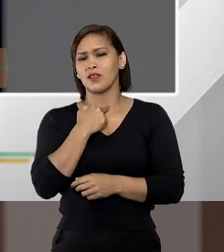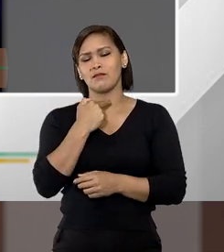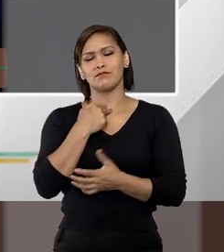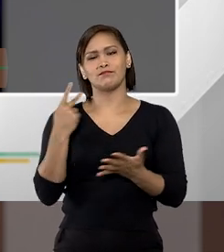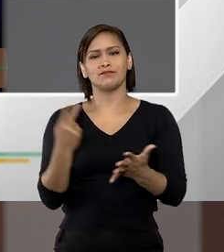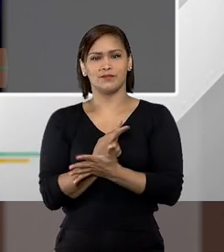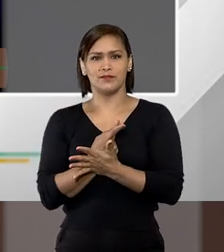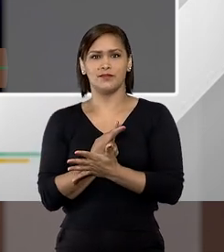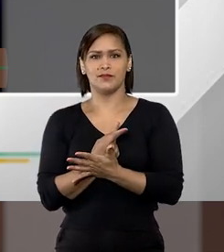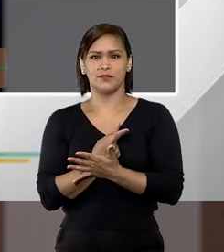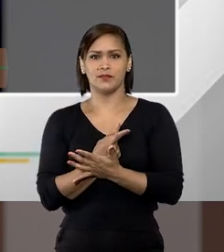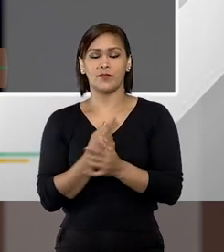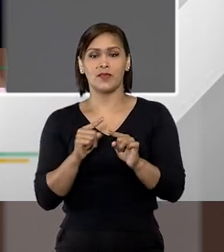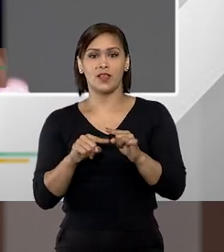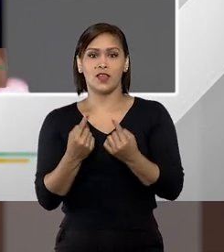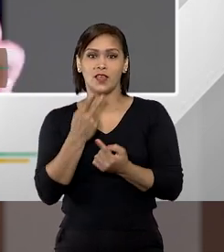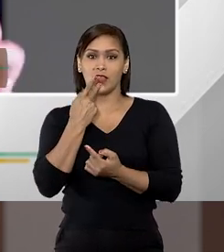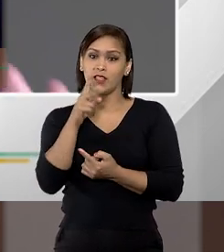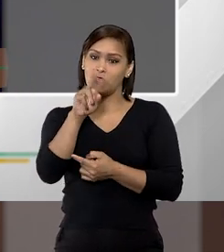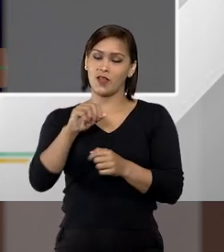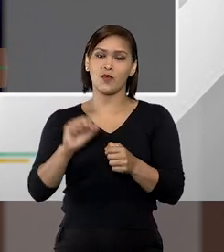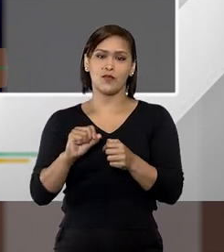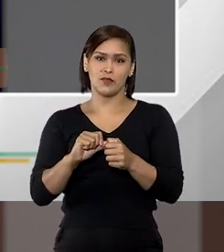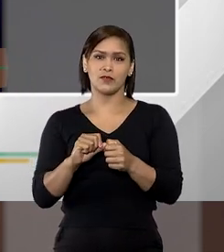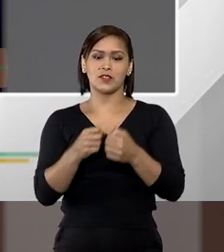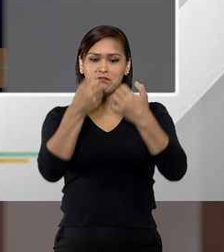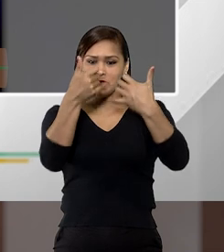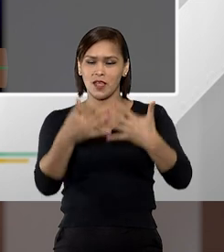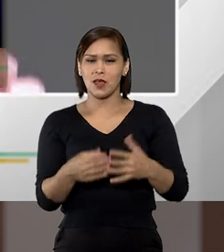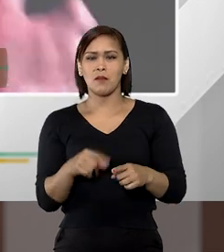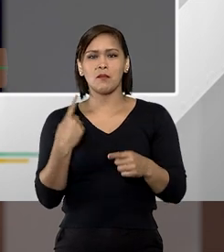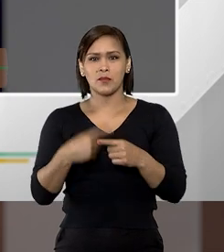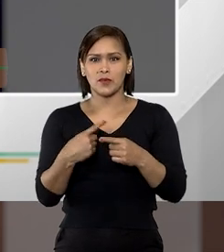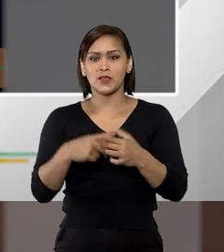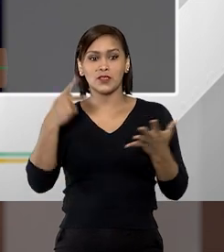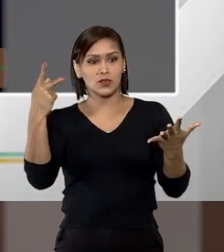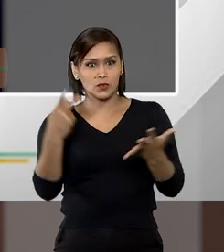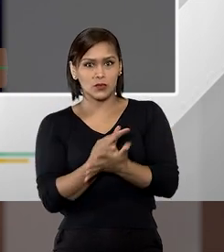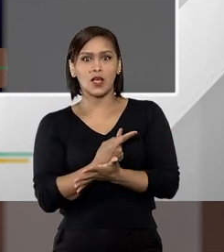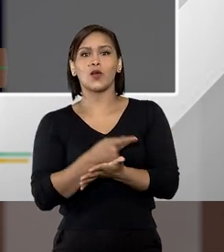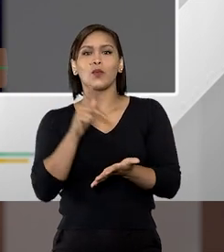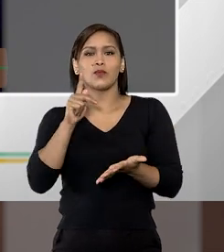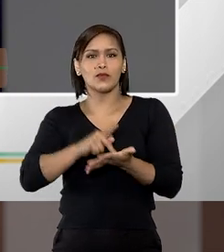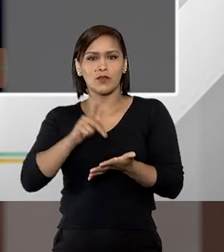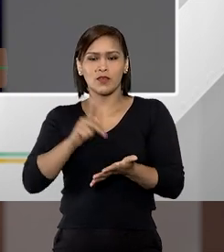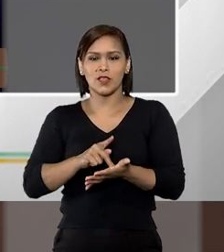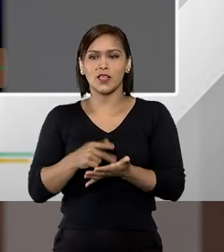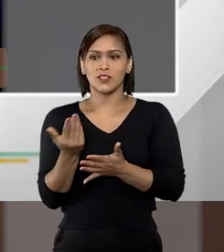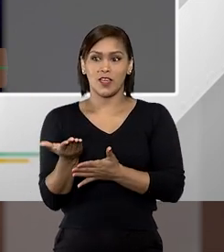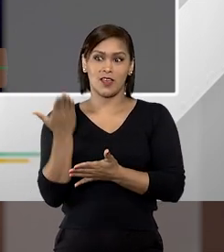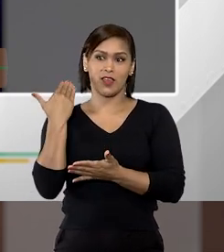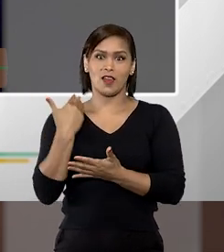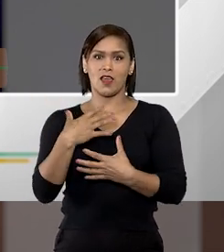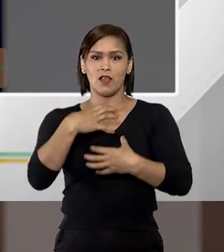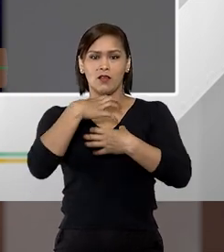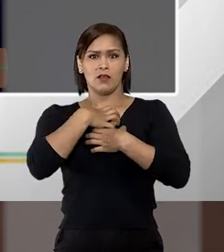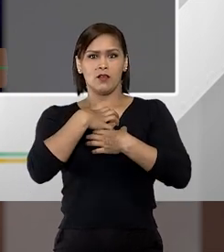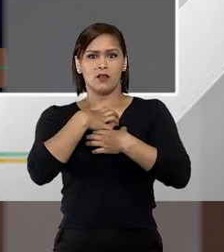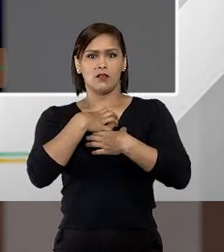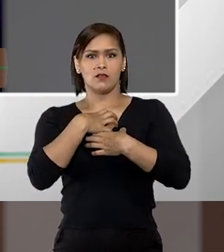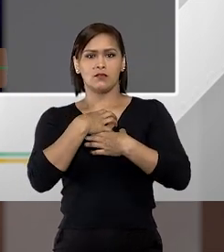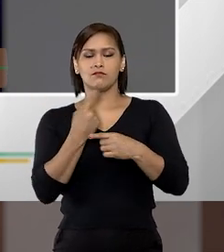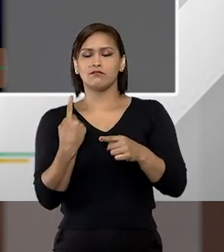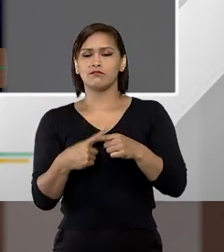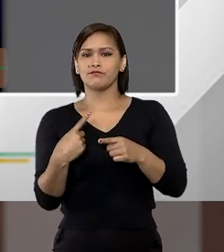existir então eu fiz questão de colocar isso porque esse é um fato que aconteceu e que na época me chocou bastante